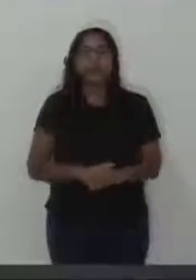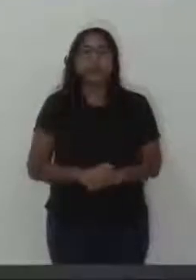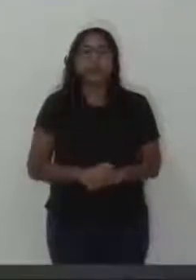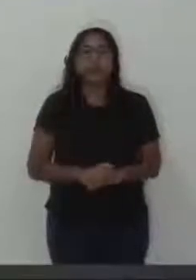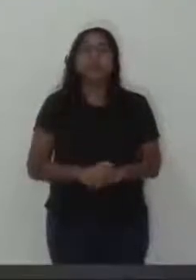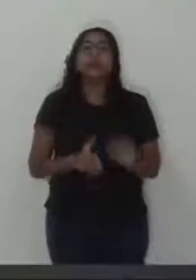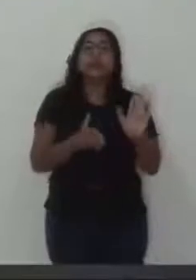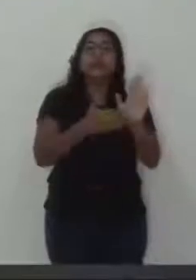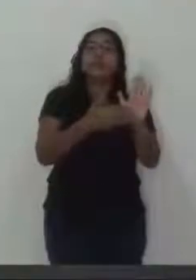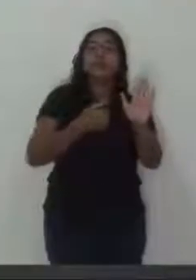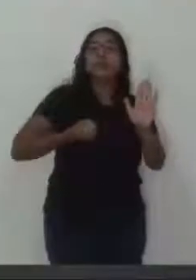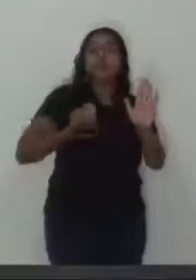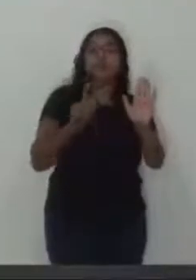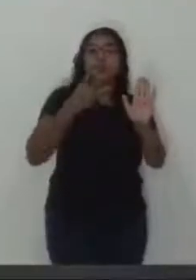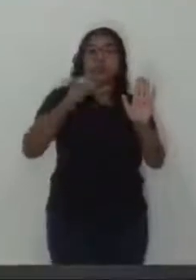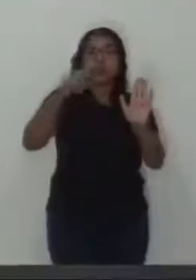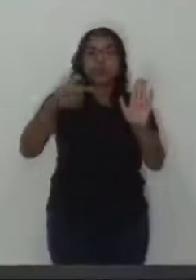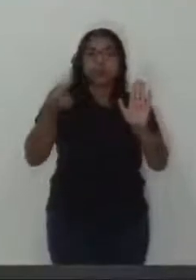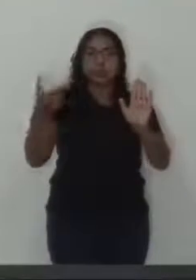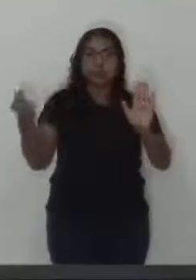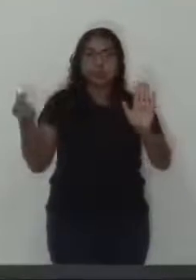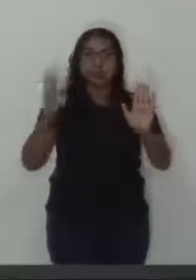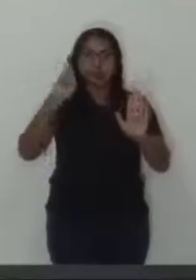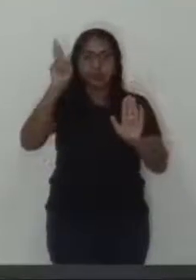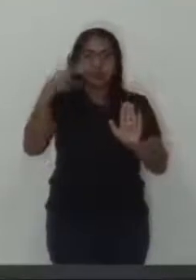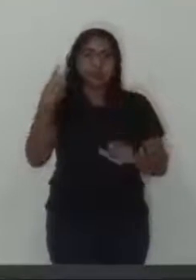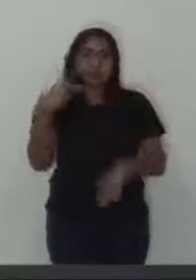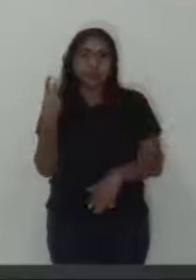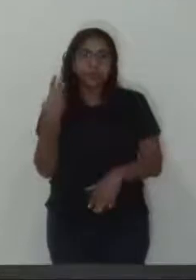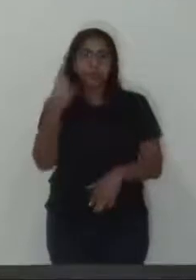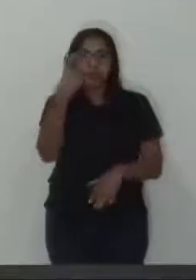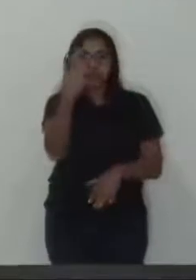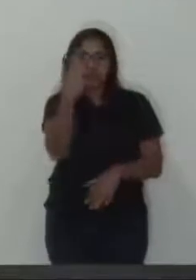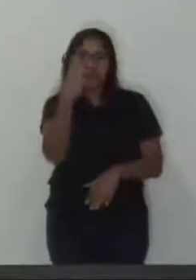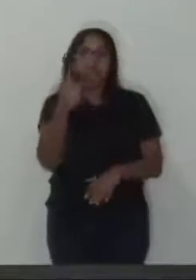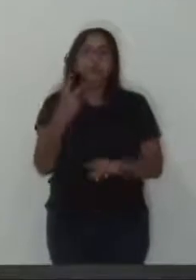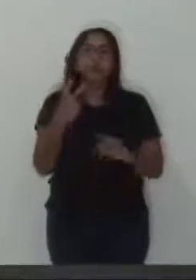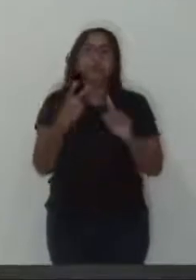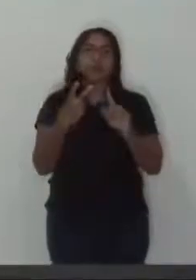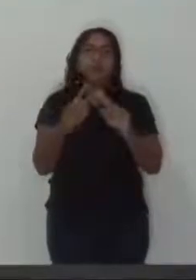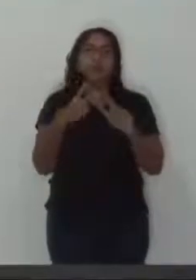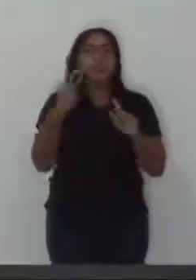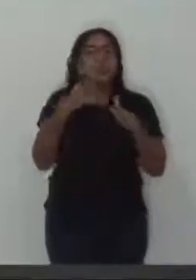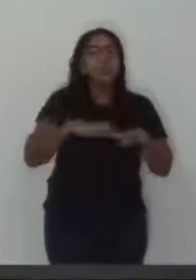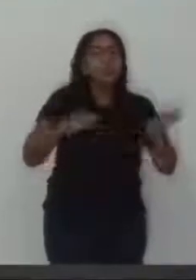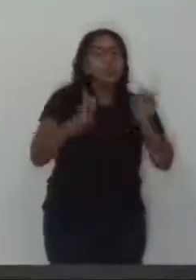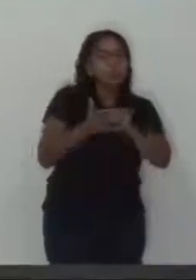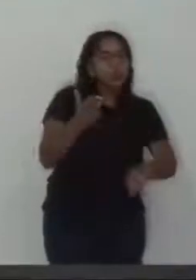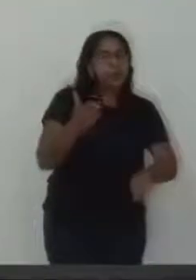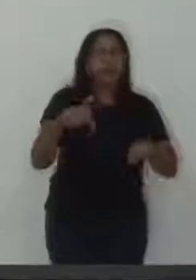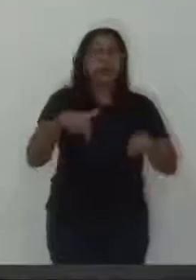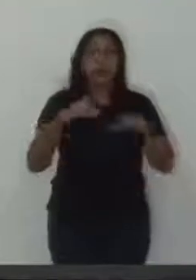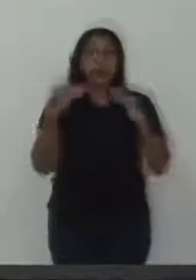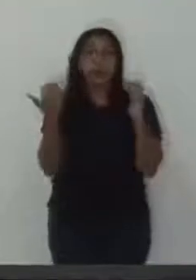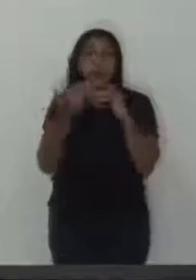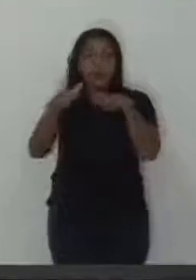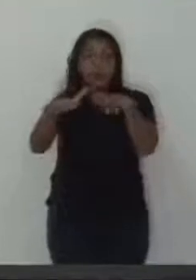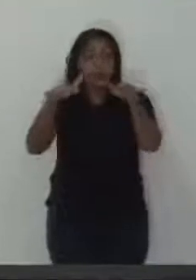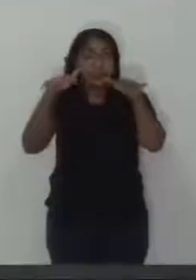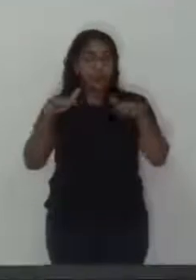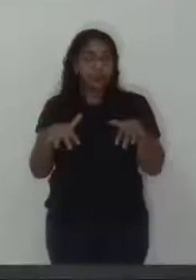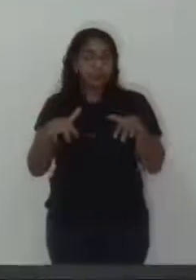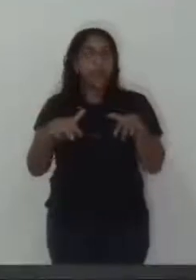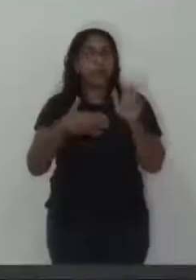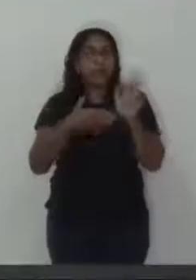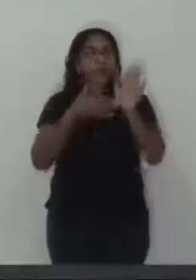Moção número 40 de 2020, a Autoria Vereador Marcos Ferraz, subscrito por Vereadores. A Câmara de Vereadores de Vinheta, do de São